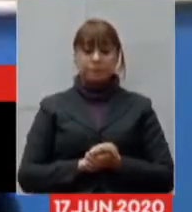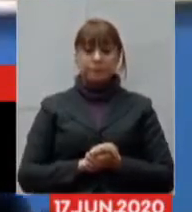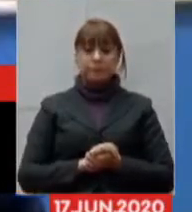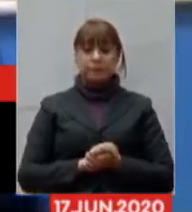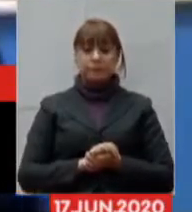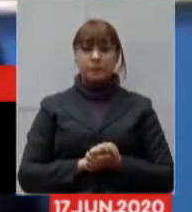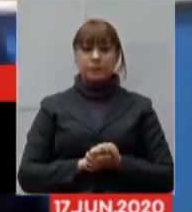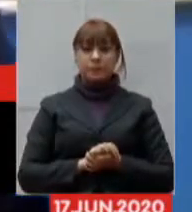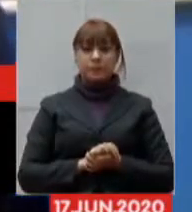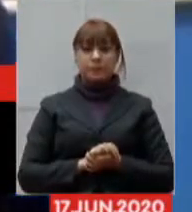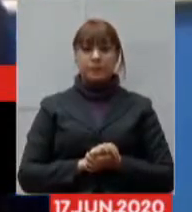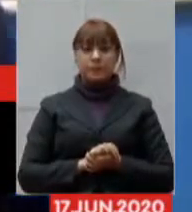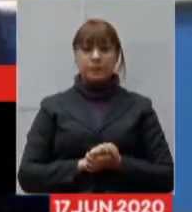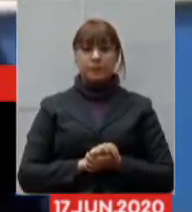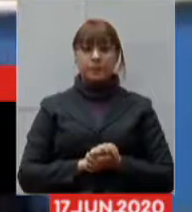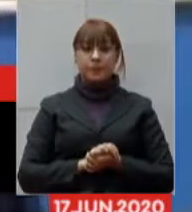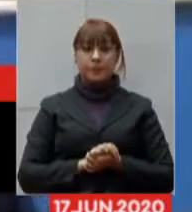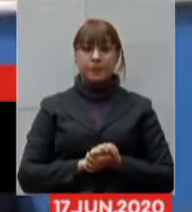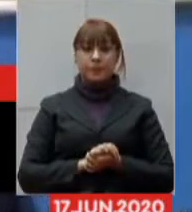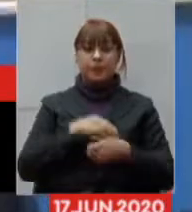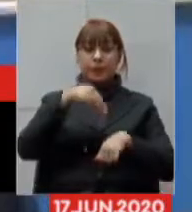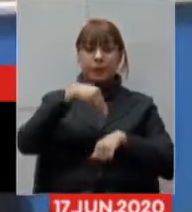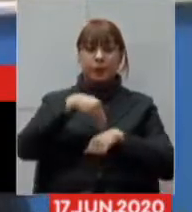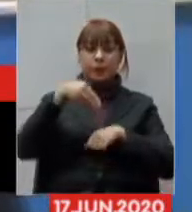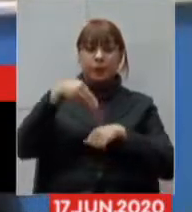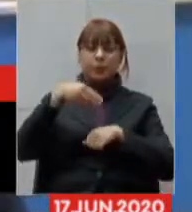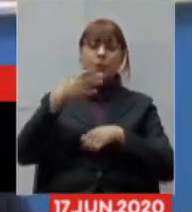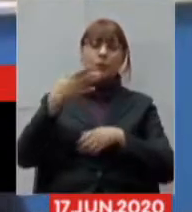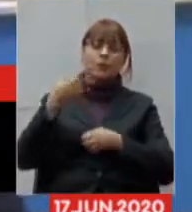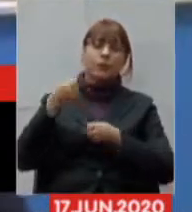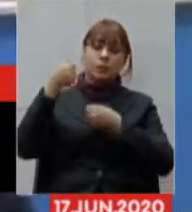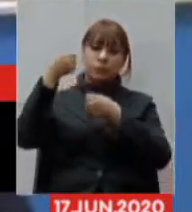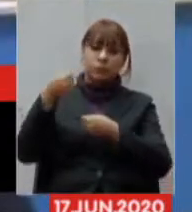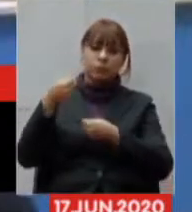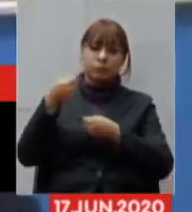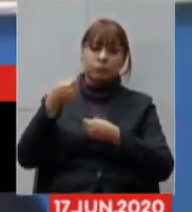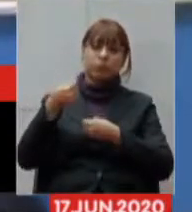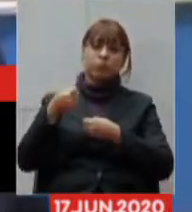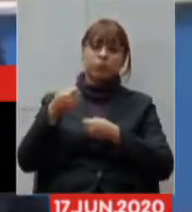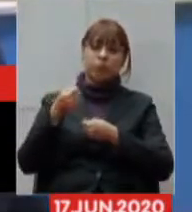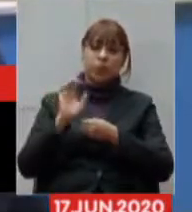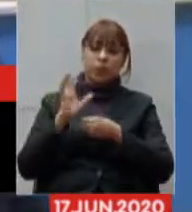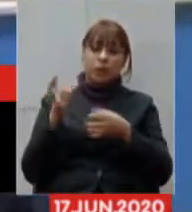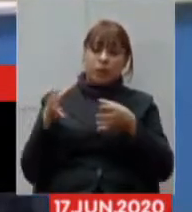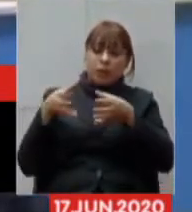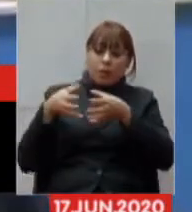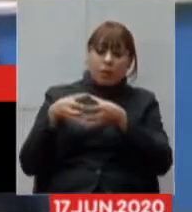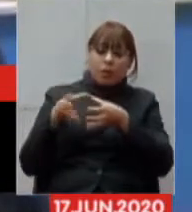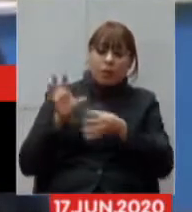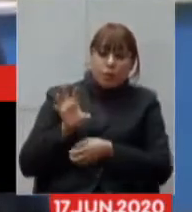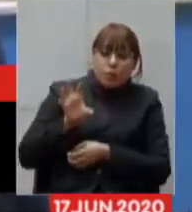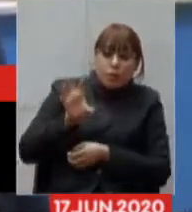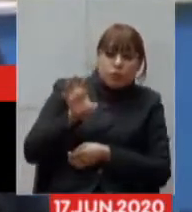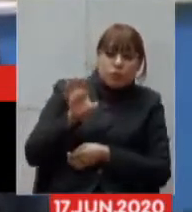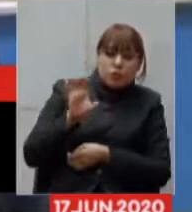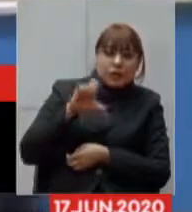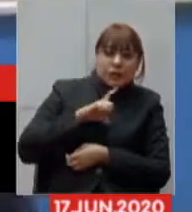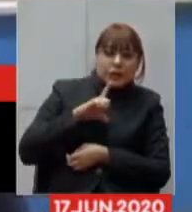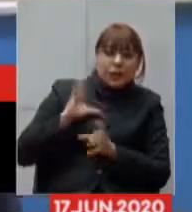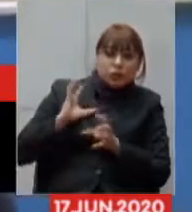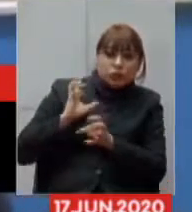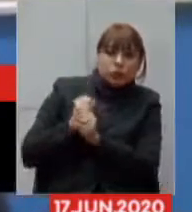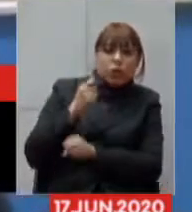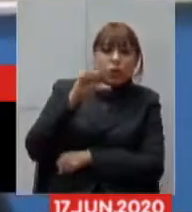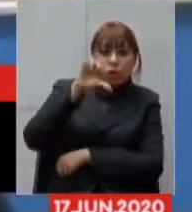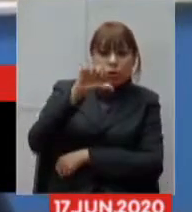Muriaé faz parte de uma macro região com 94 municípios e é uma